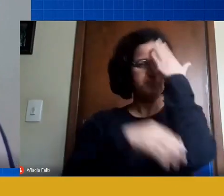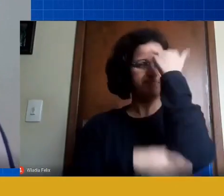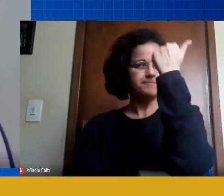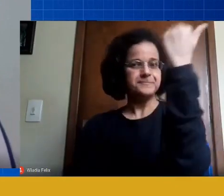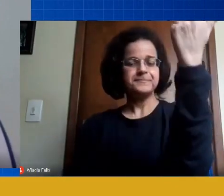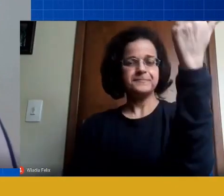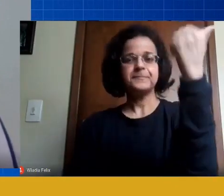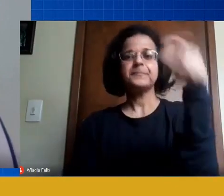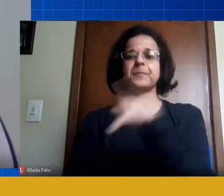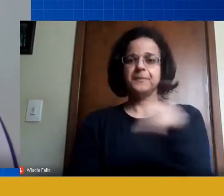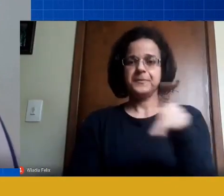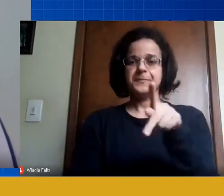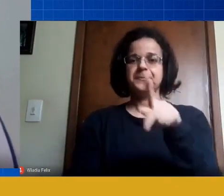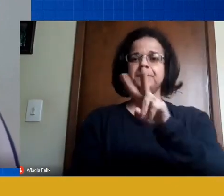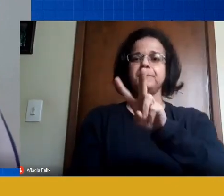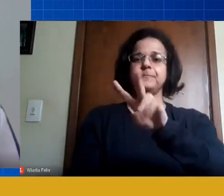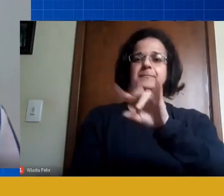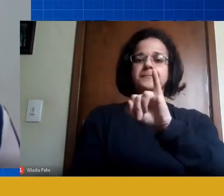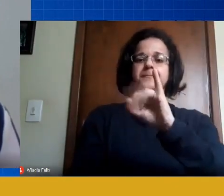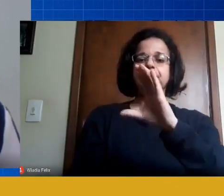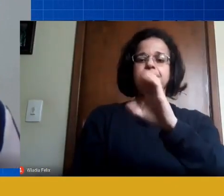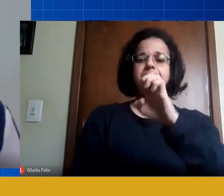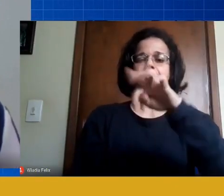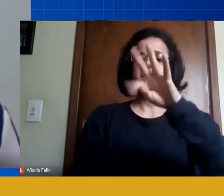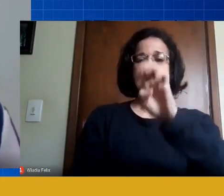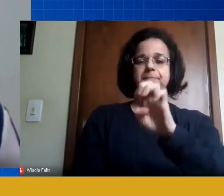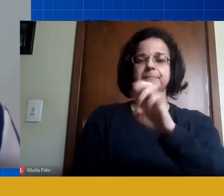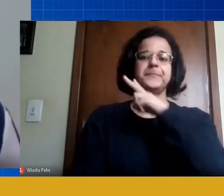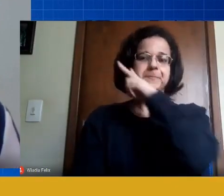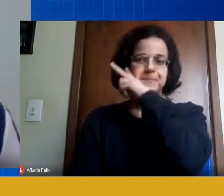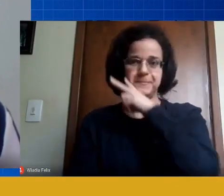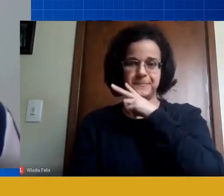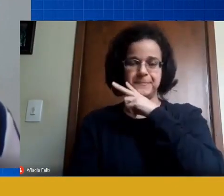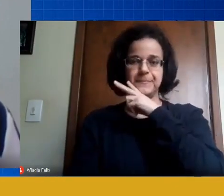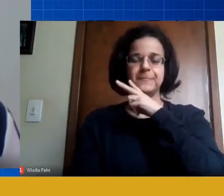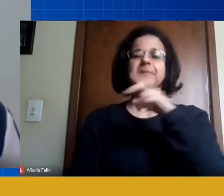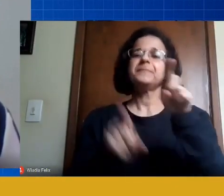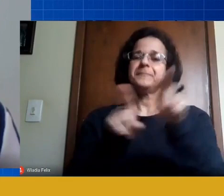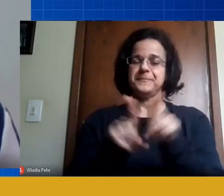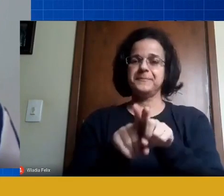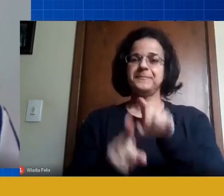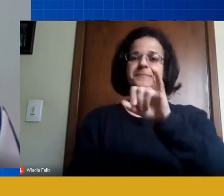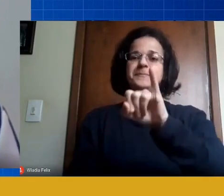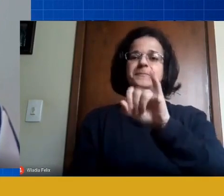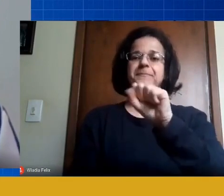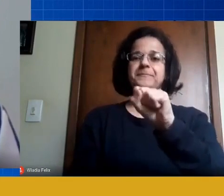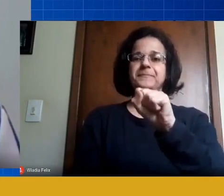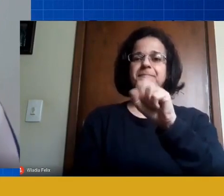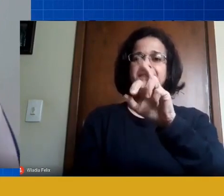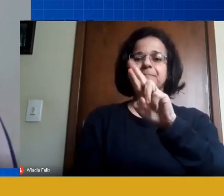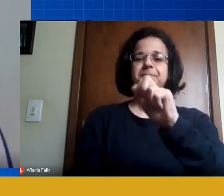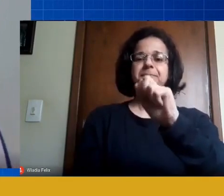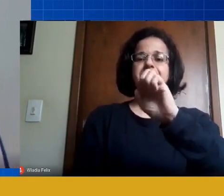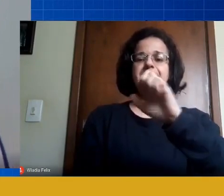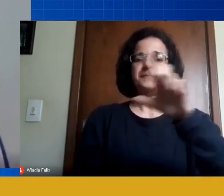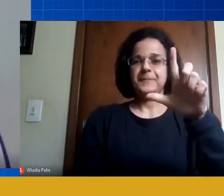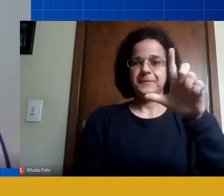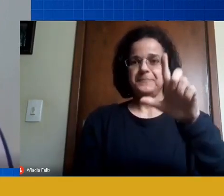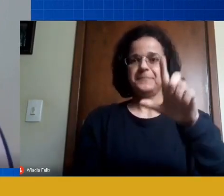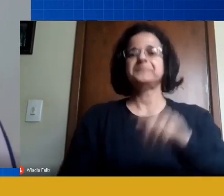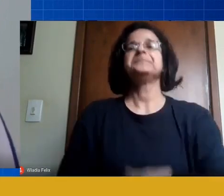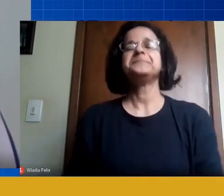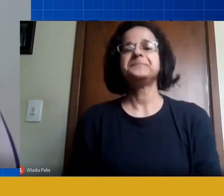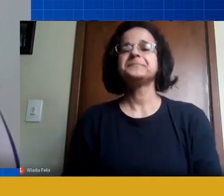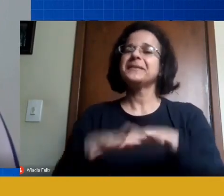o professor Vicente Falcão, do Espírito Santo, e o professor Israel Boniak Gonçalves, é isso mesmo, né professor? É um nome